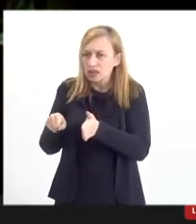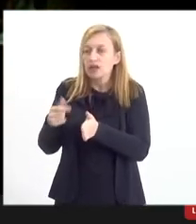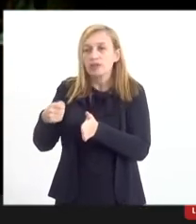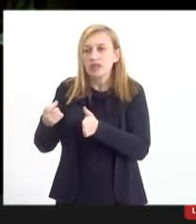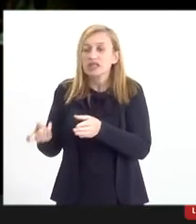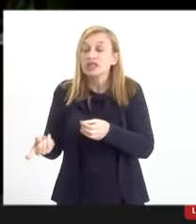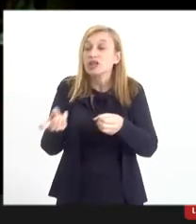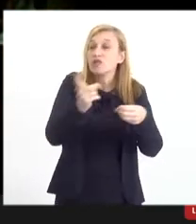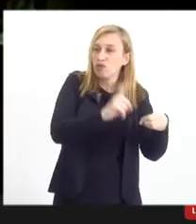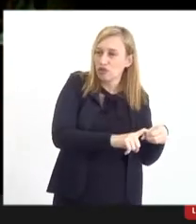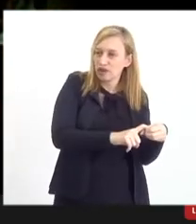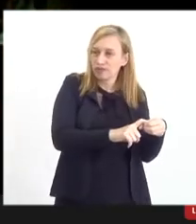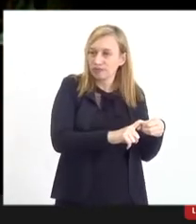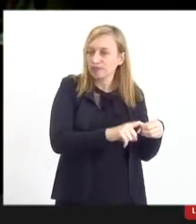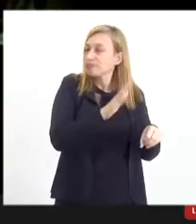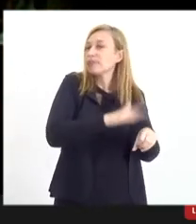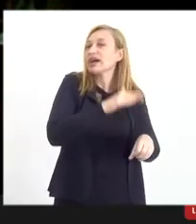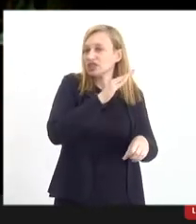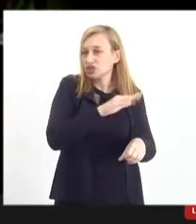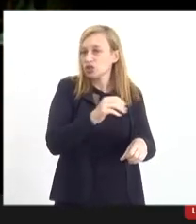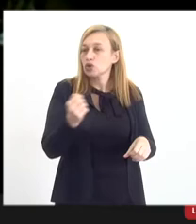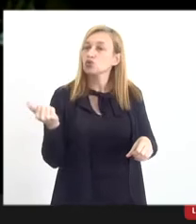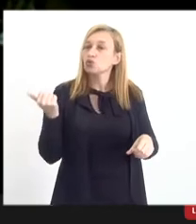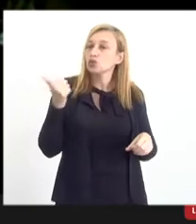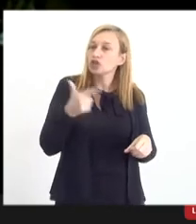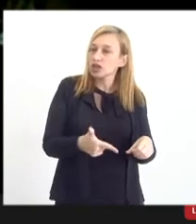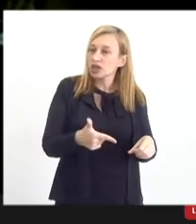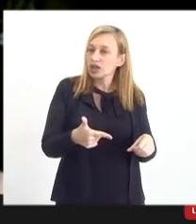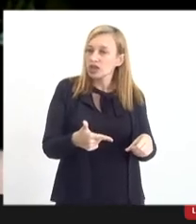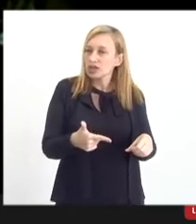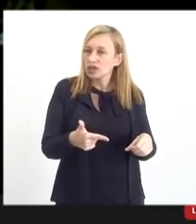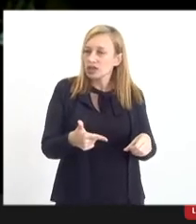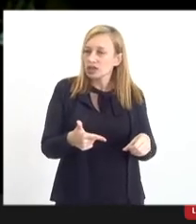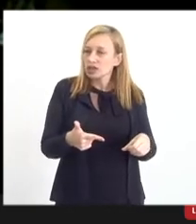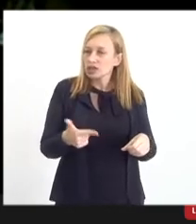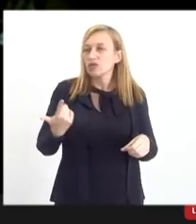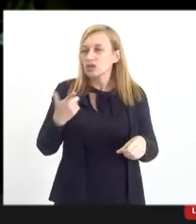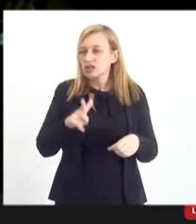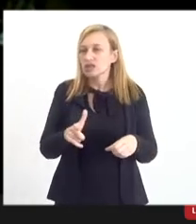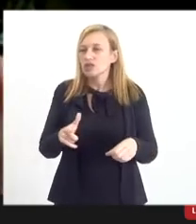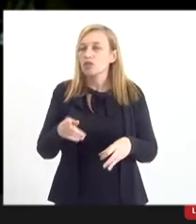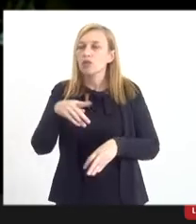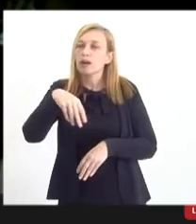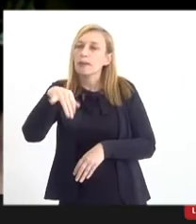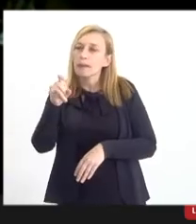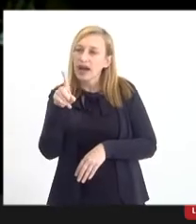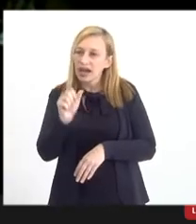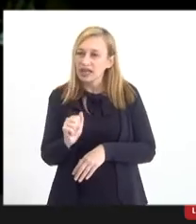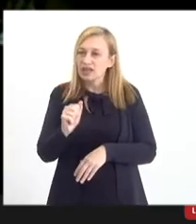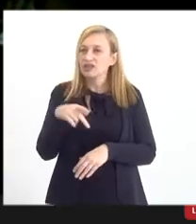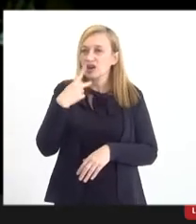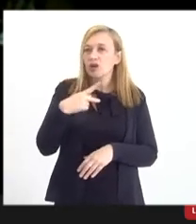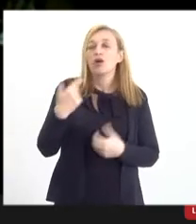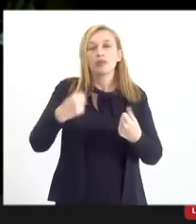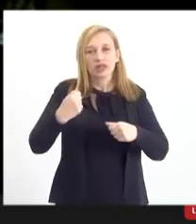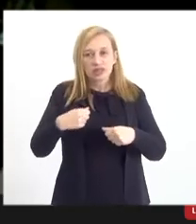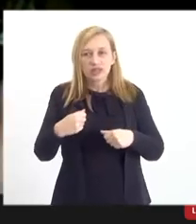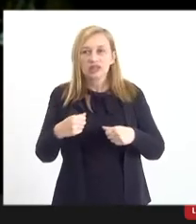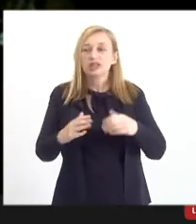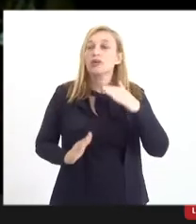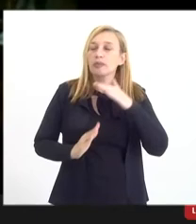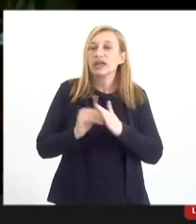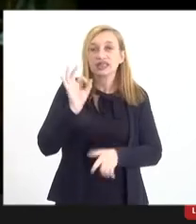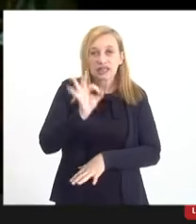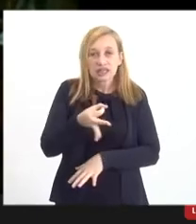devolver mais do que está levando nesse primeiro momento, e como a Magra falou, tem que ter meta com o tempo pré-estabelecido,